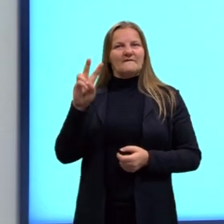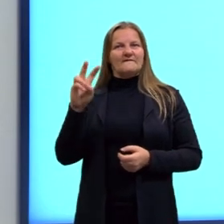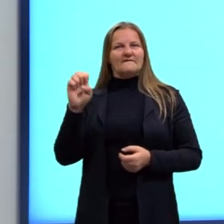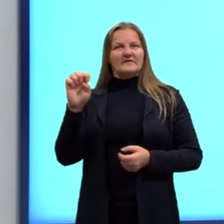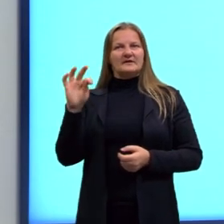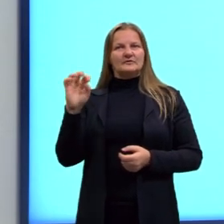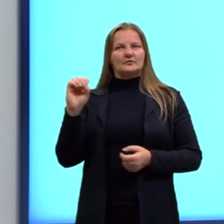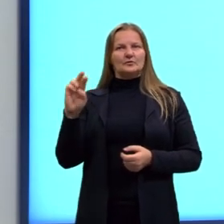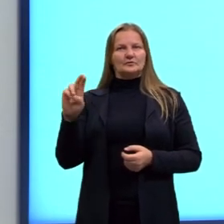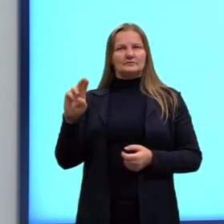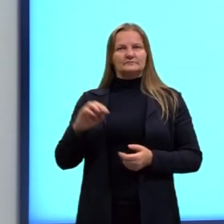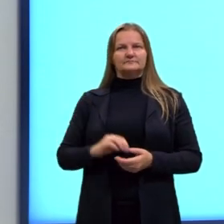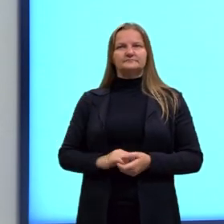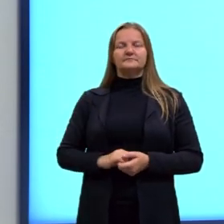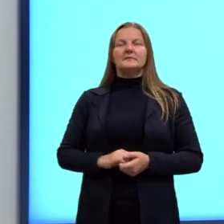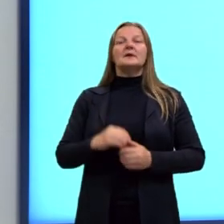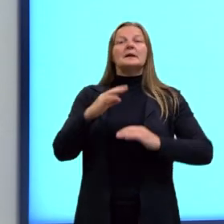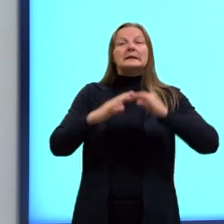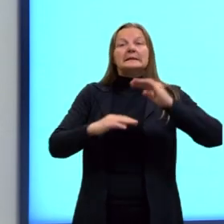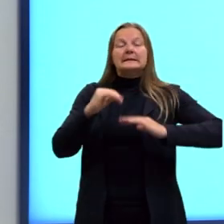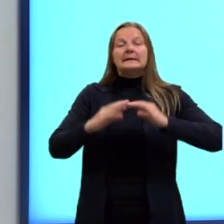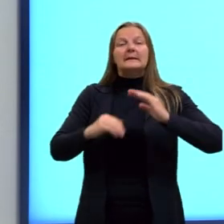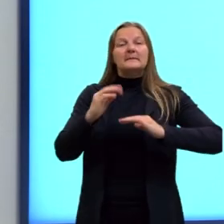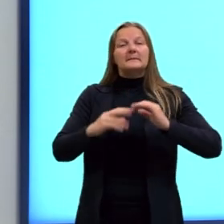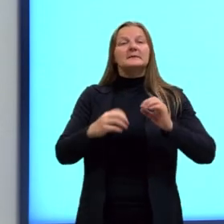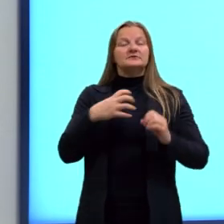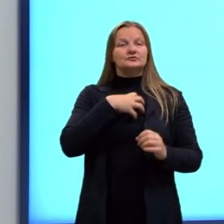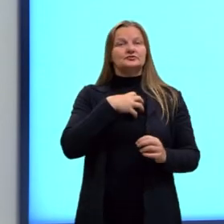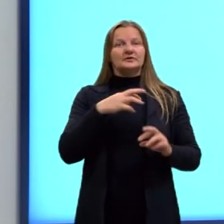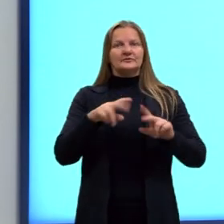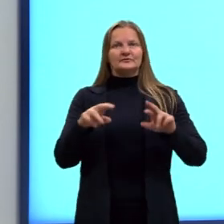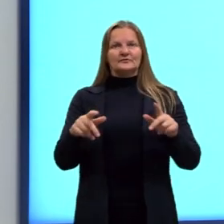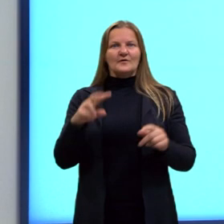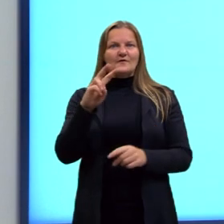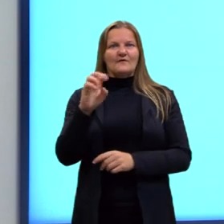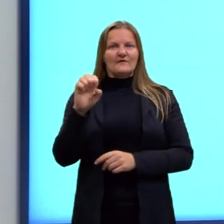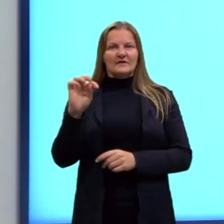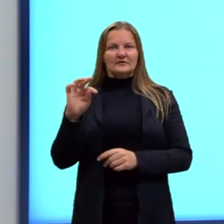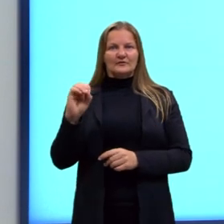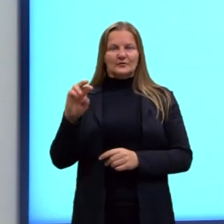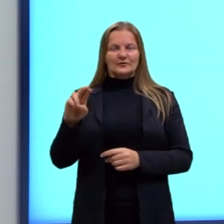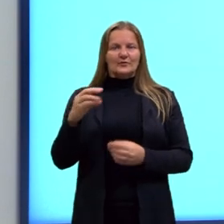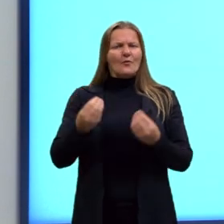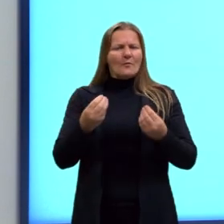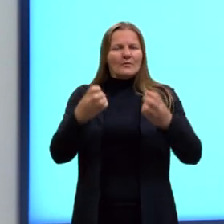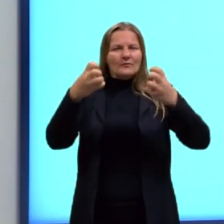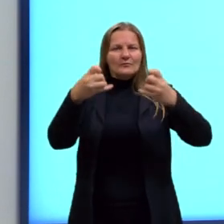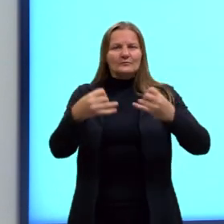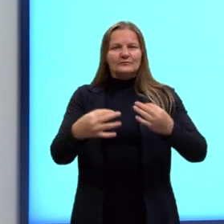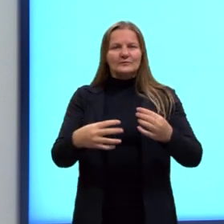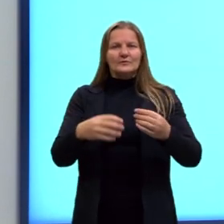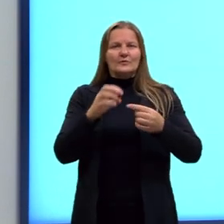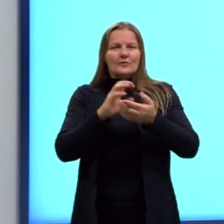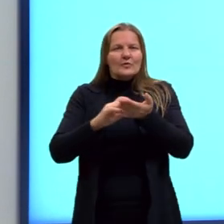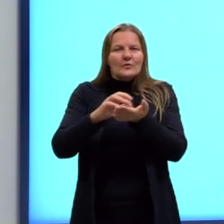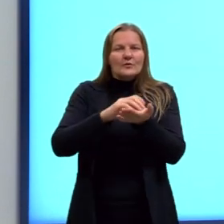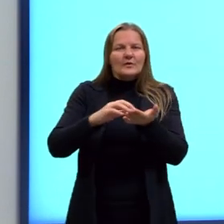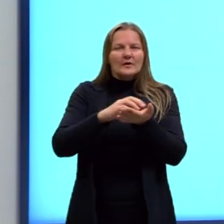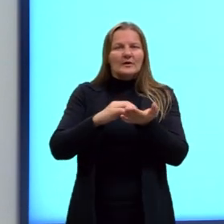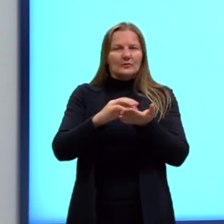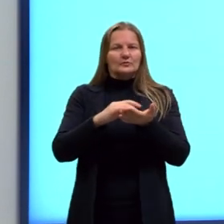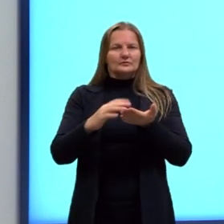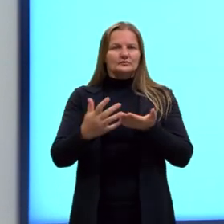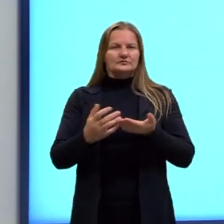Mas, na prática, a gente acaba usando muito mais como módulo do que como vetor, fazendo os cálculos, digamos assim.